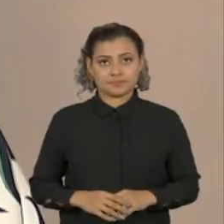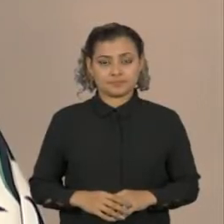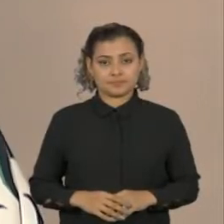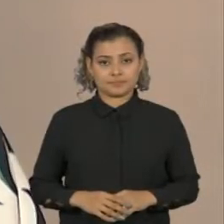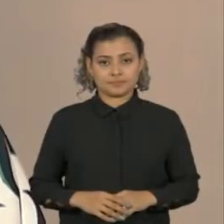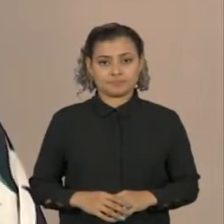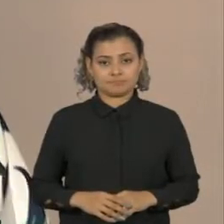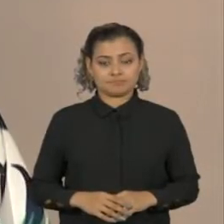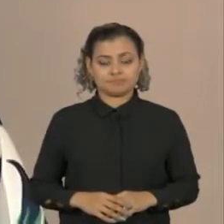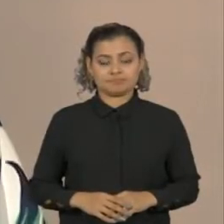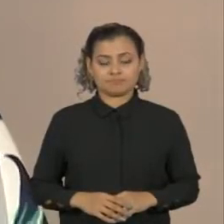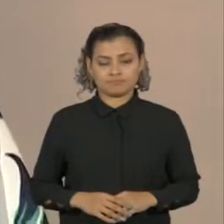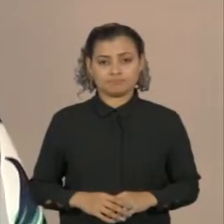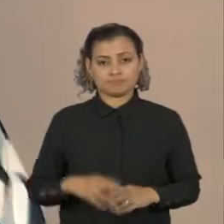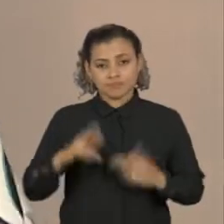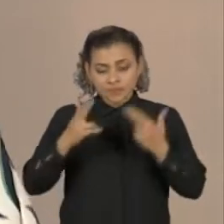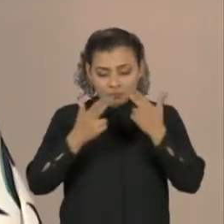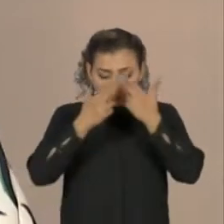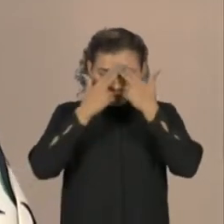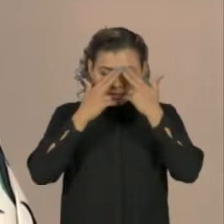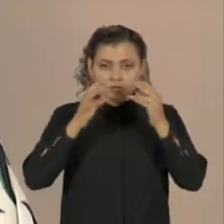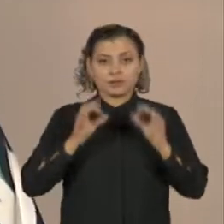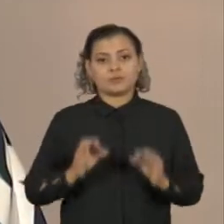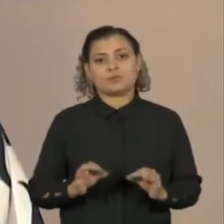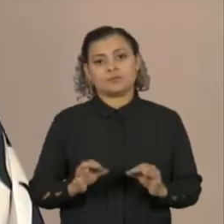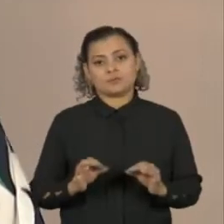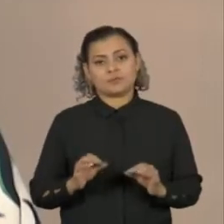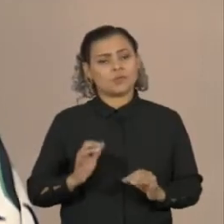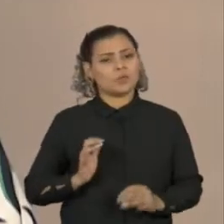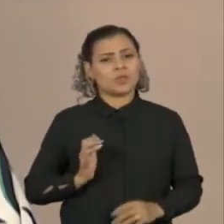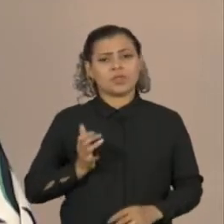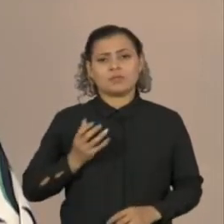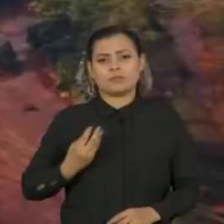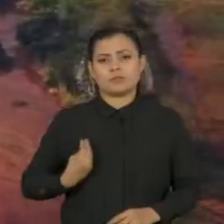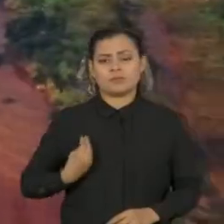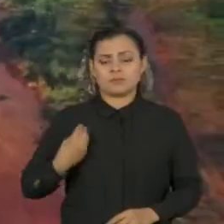Foi um trauma, né? Uma coisa horrível.